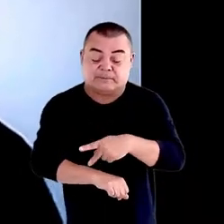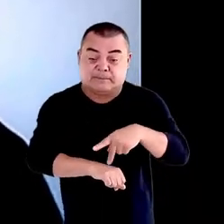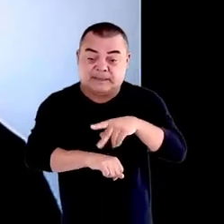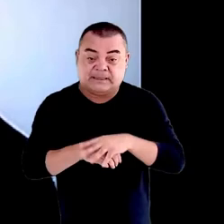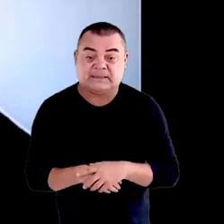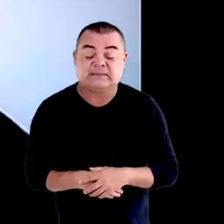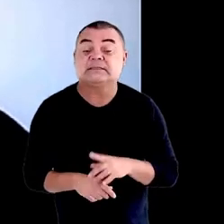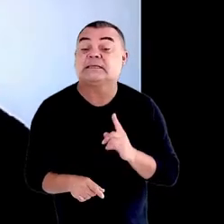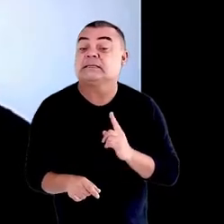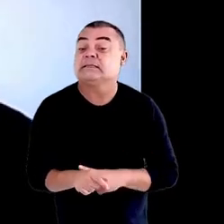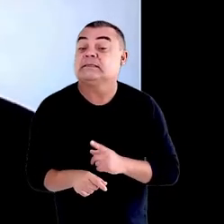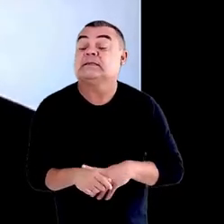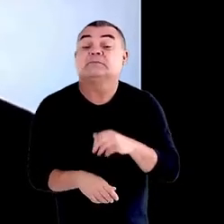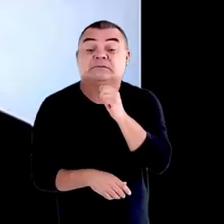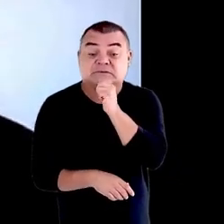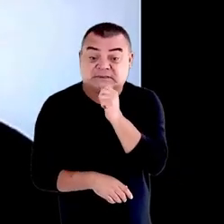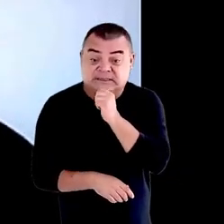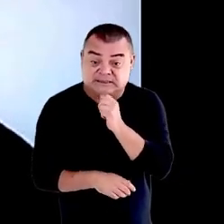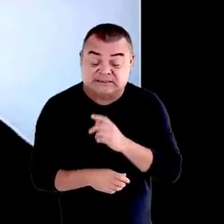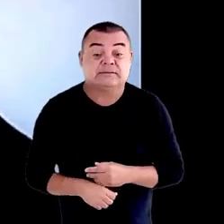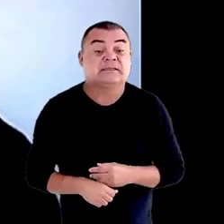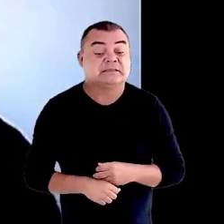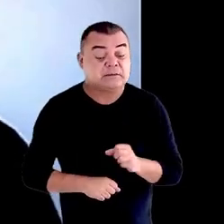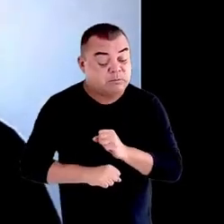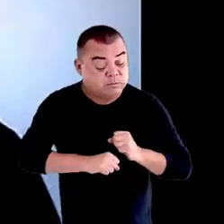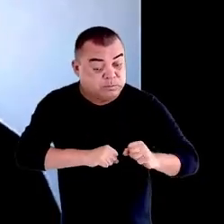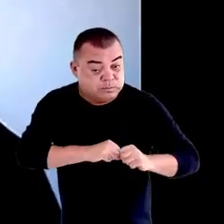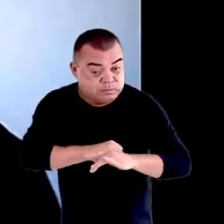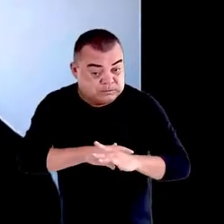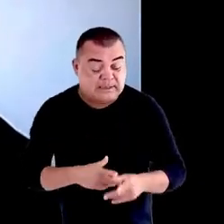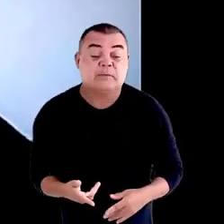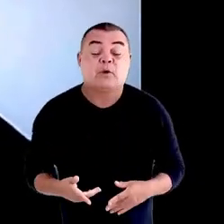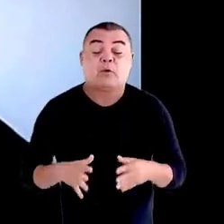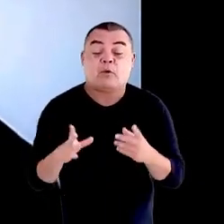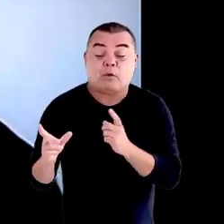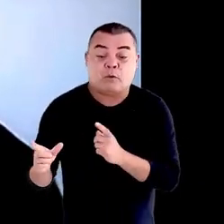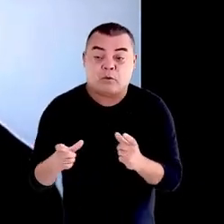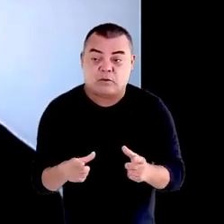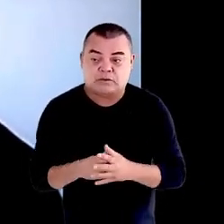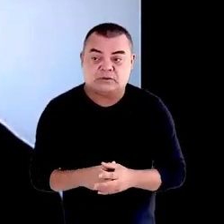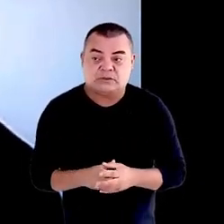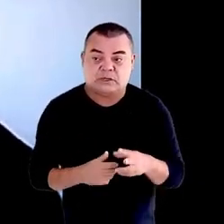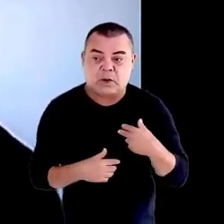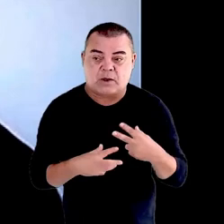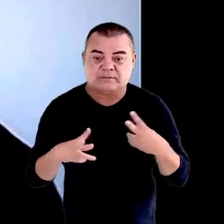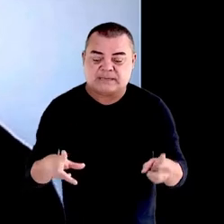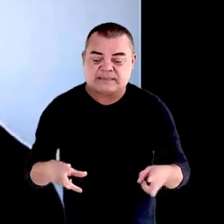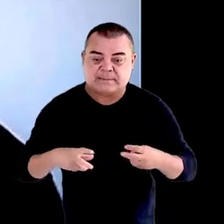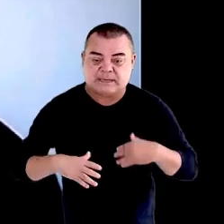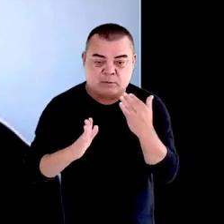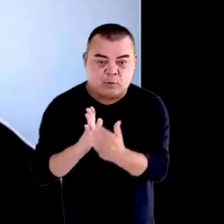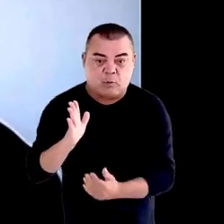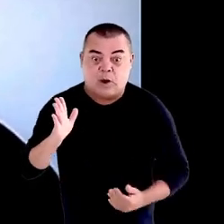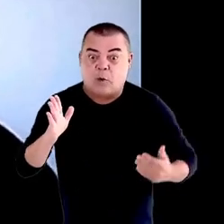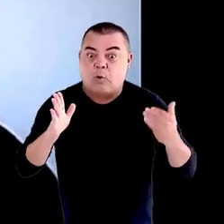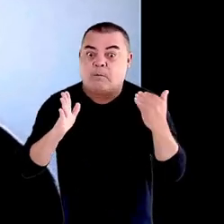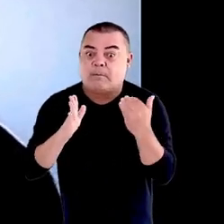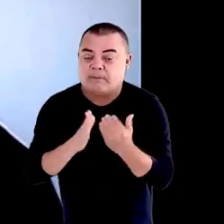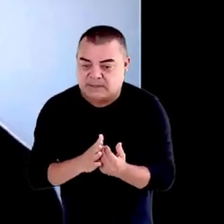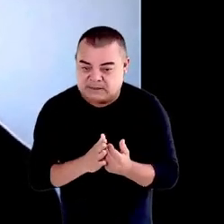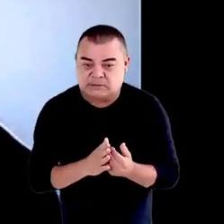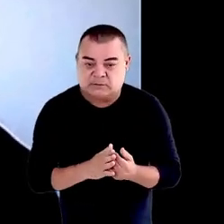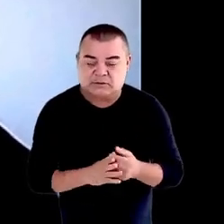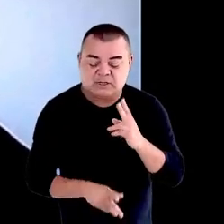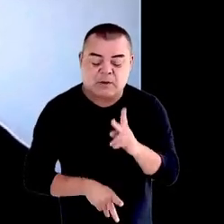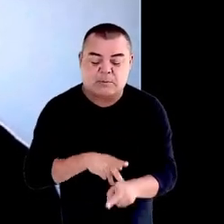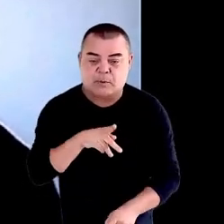tempos ainda pandêmicos, onde presenciamos um aumento considerável